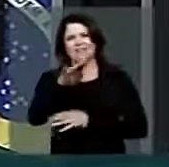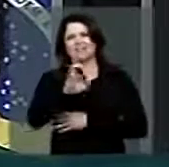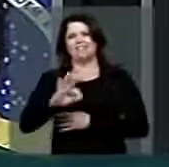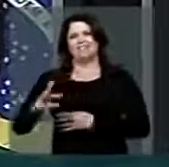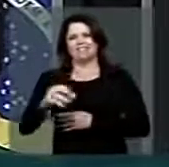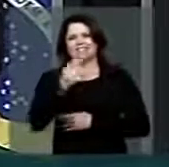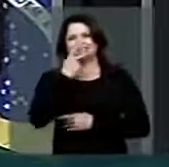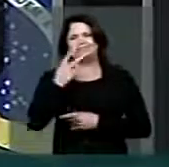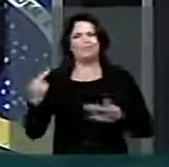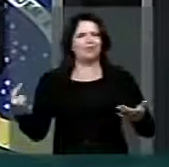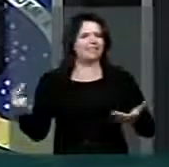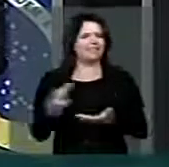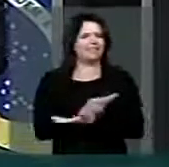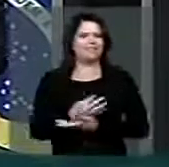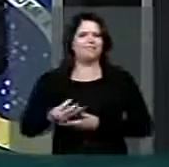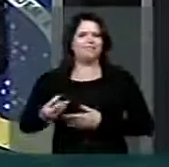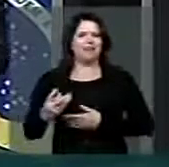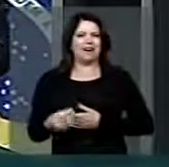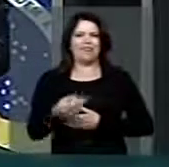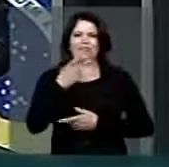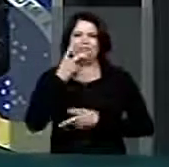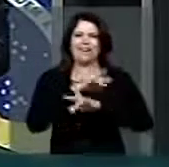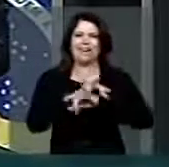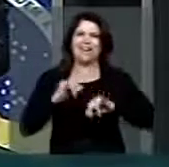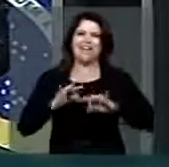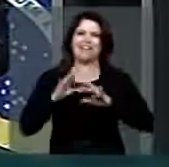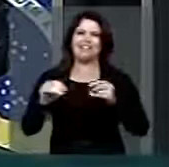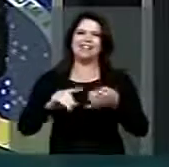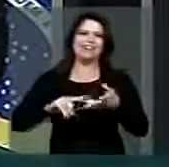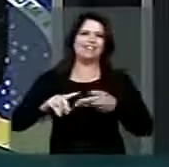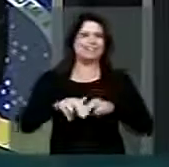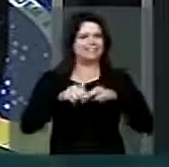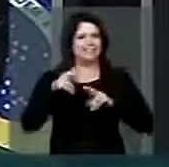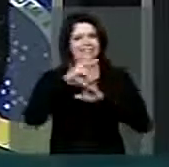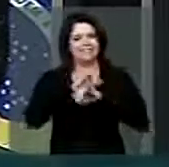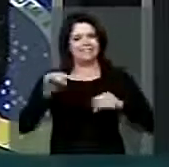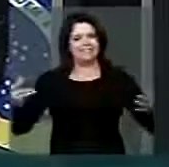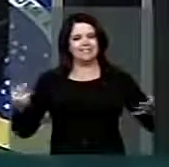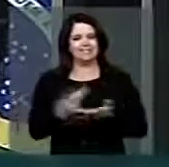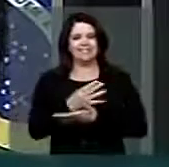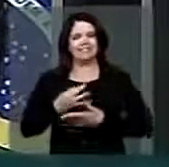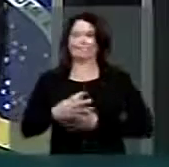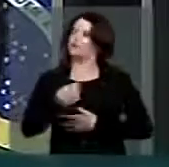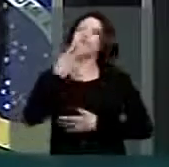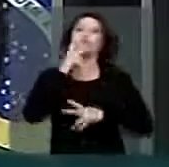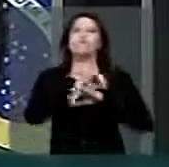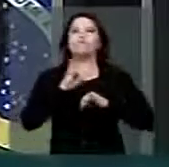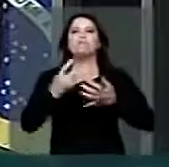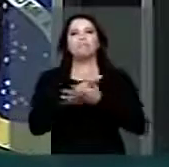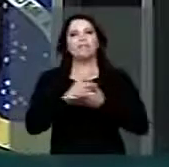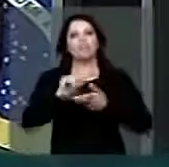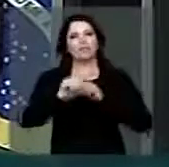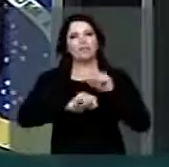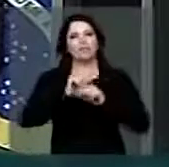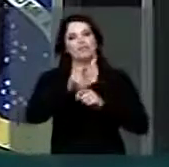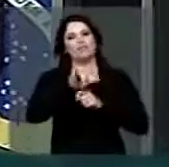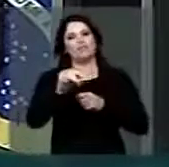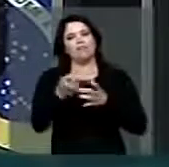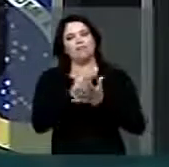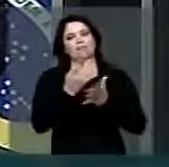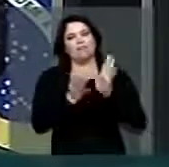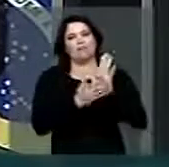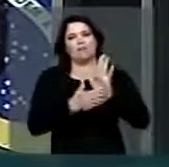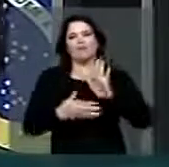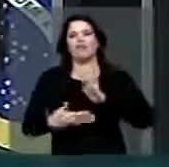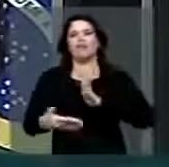já existam previsão agravadora para os casos que nós estamos tratando nessa proposta,